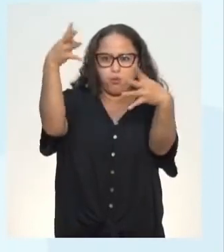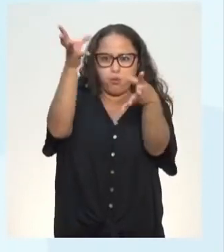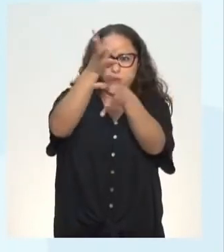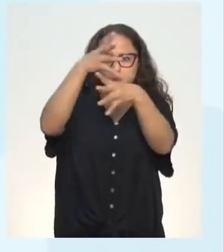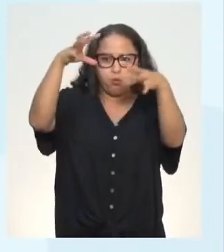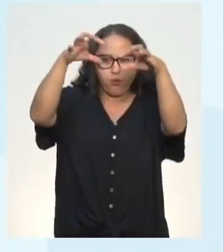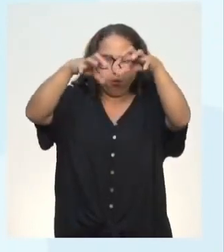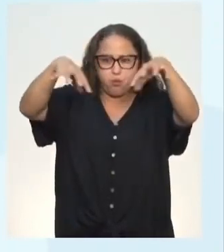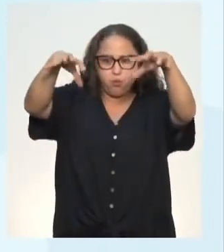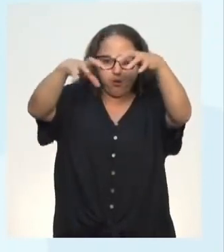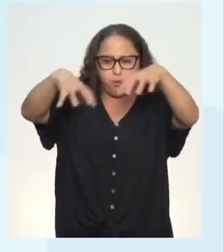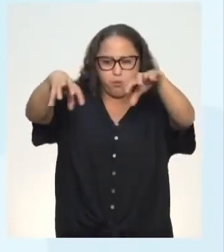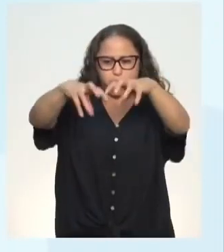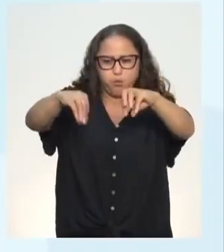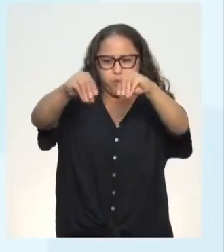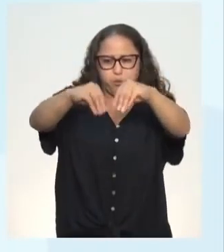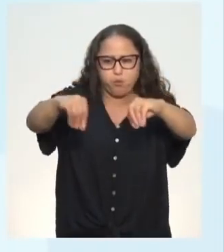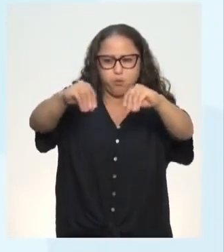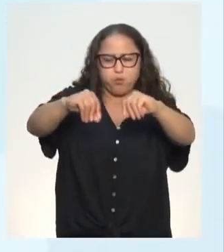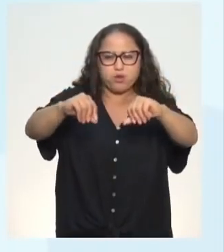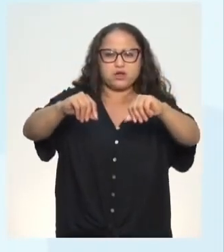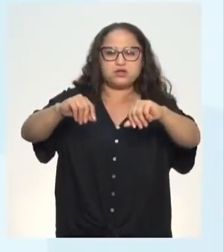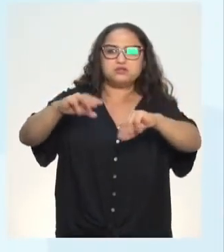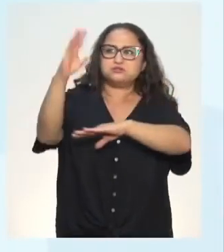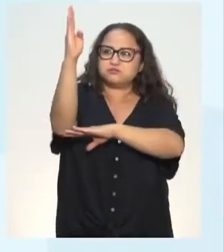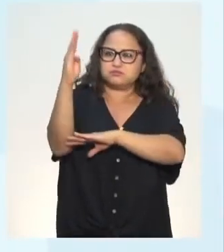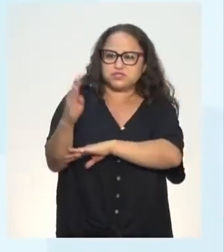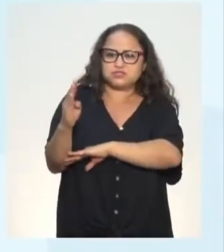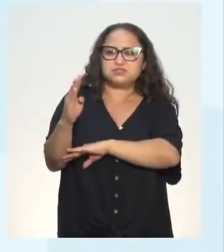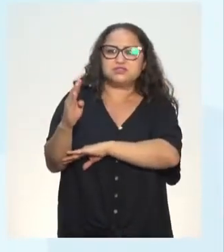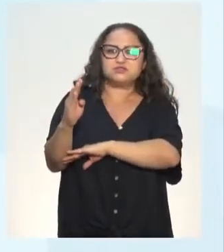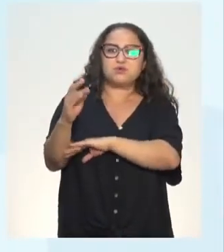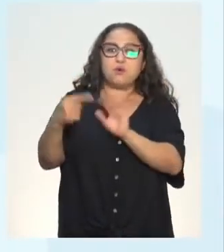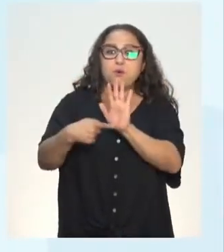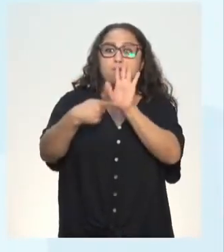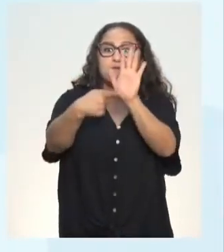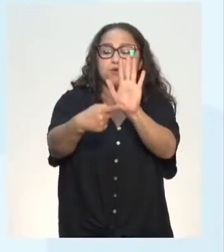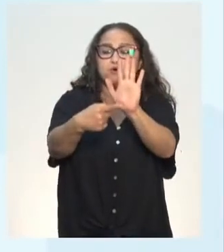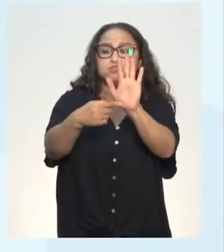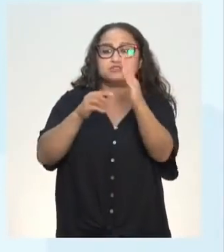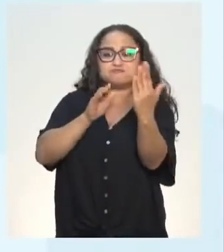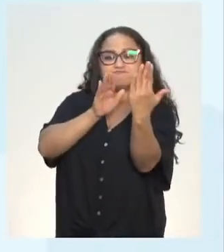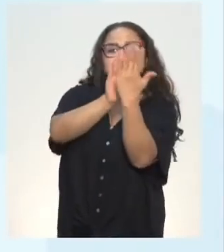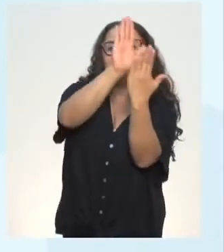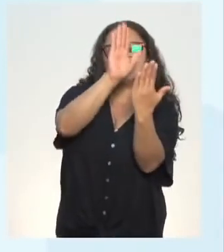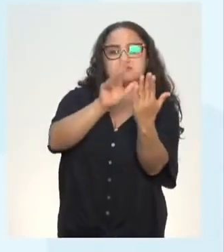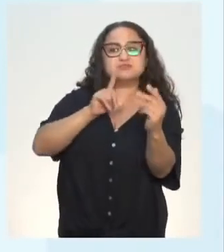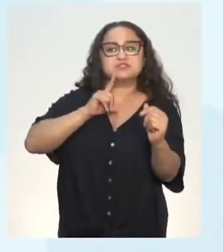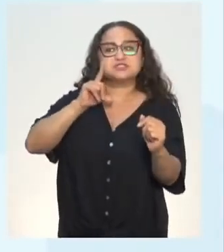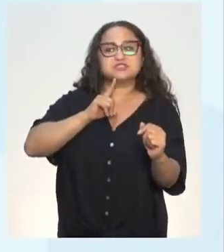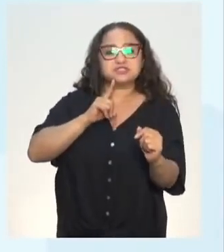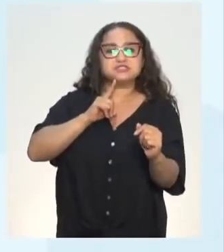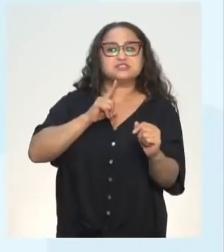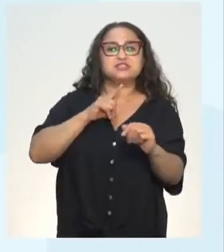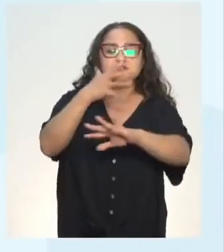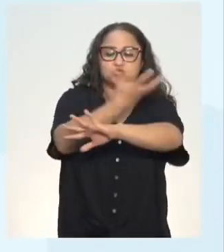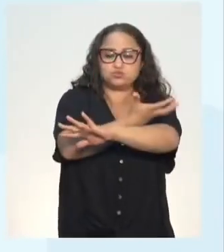grifado, no território brasileiro, evidencia a necessidade de enfrentamento de processos de